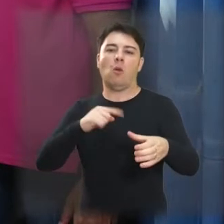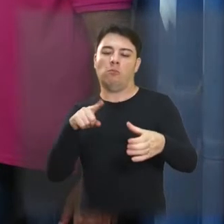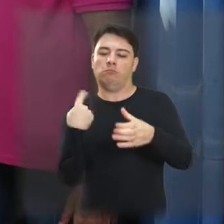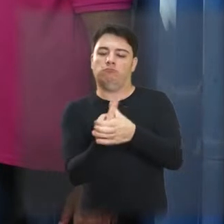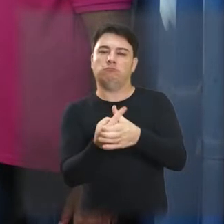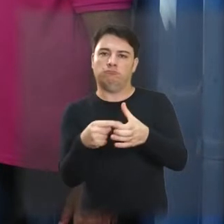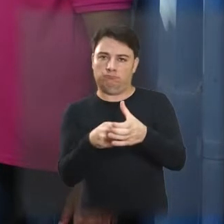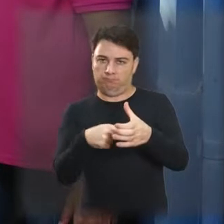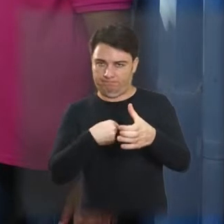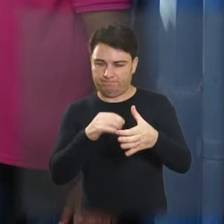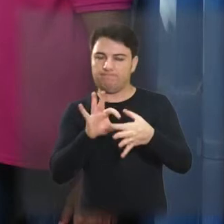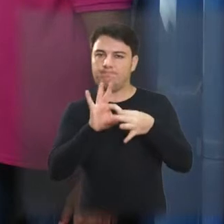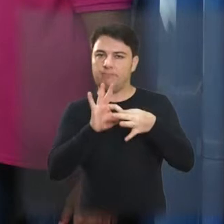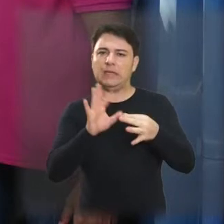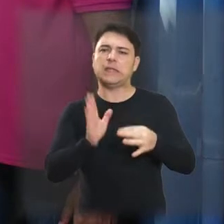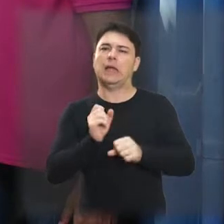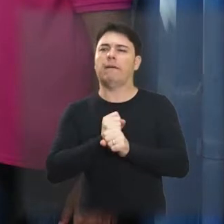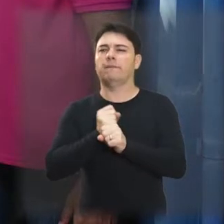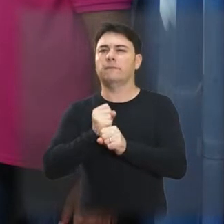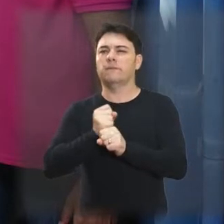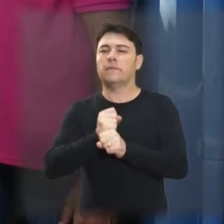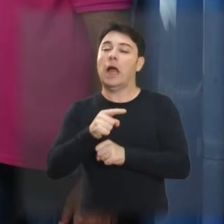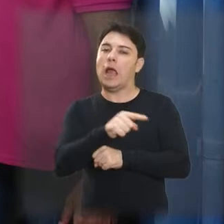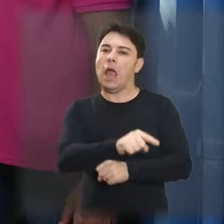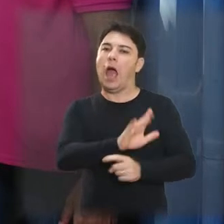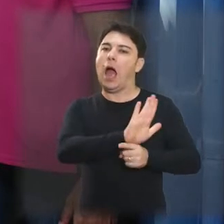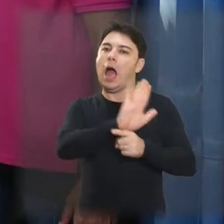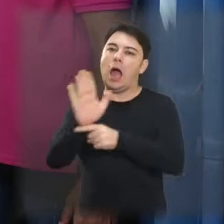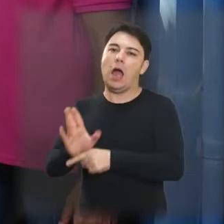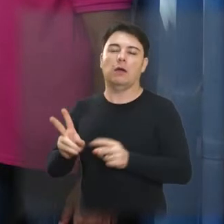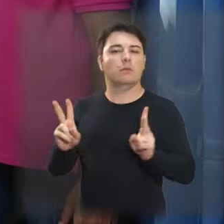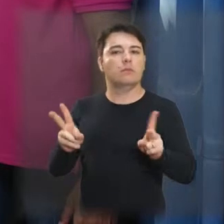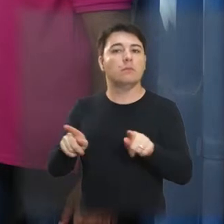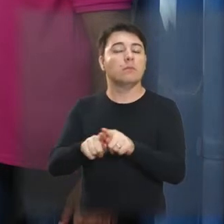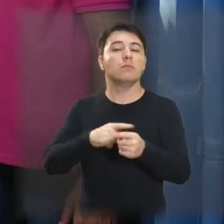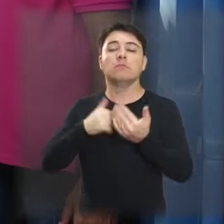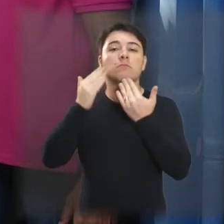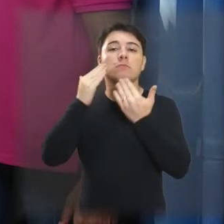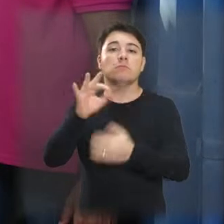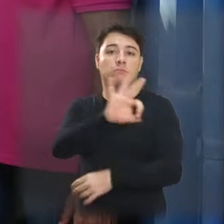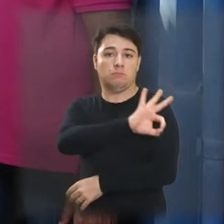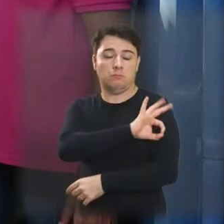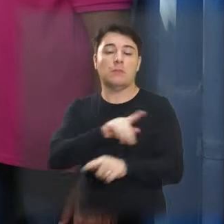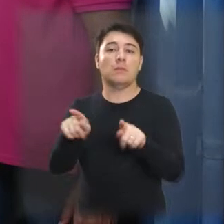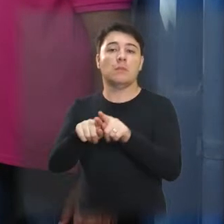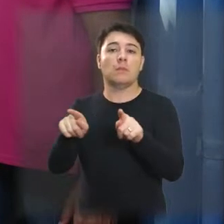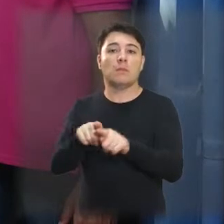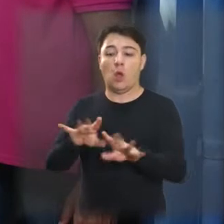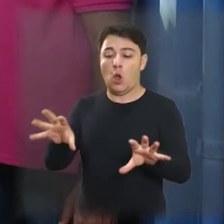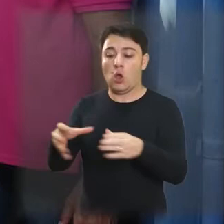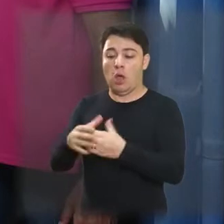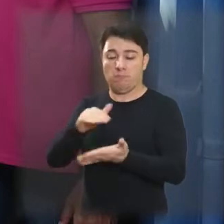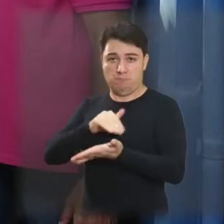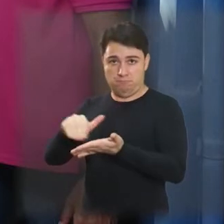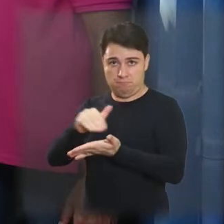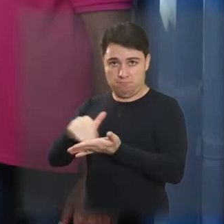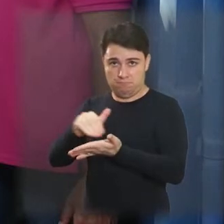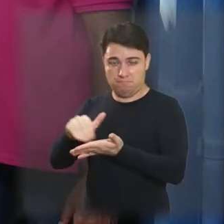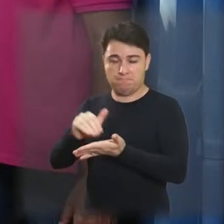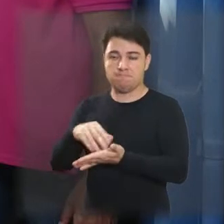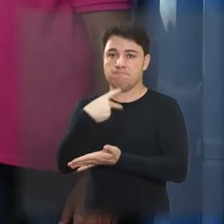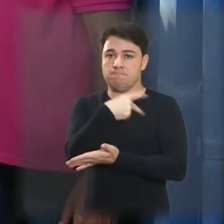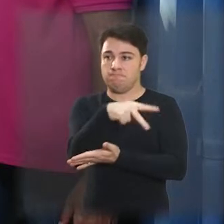há vários anos e a está sempre à disposição. Agradecer ao prefeito e aos secretariados que vêm